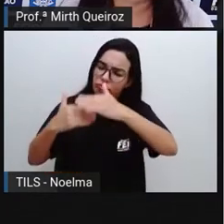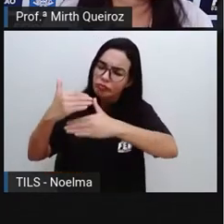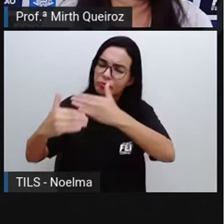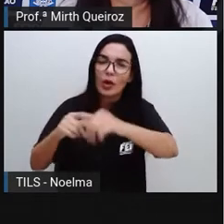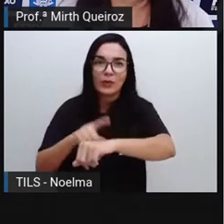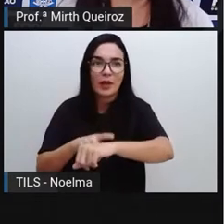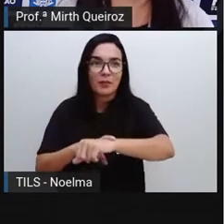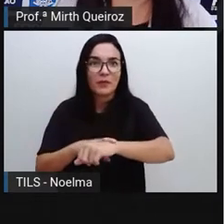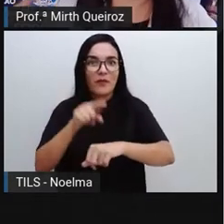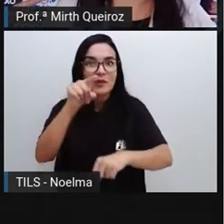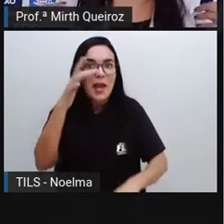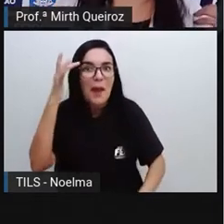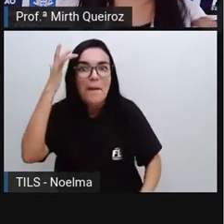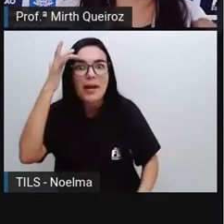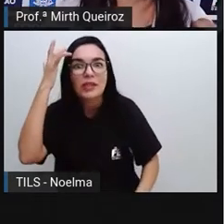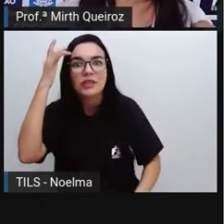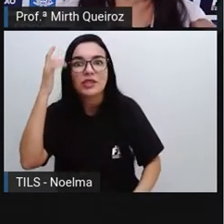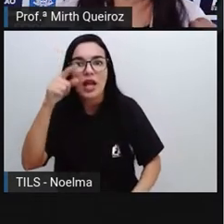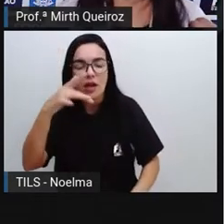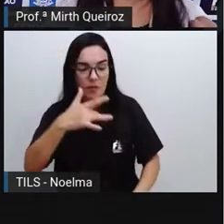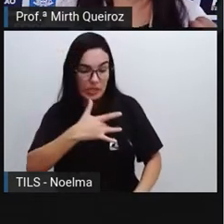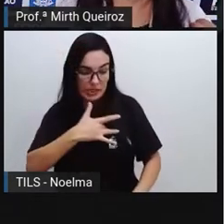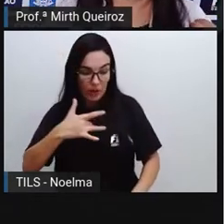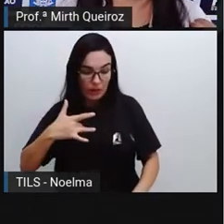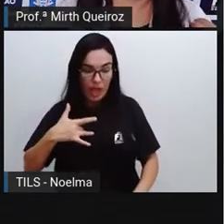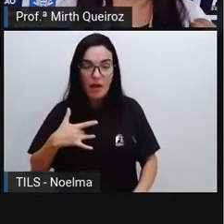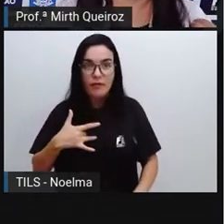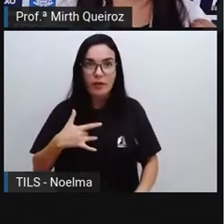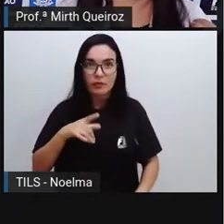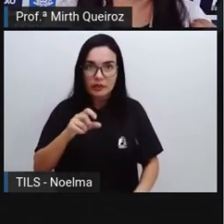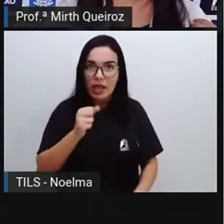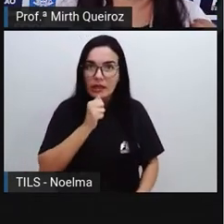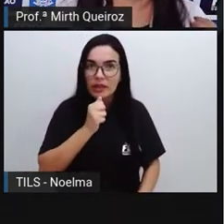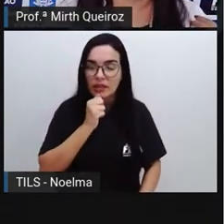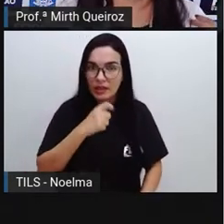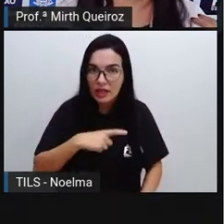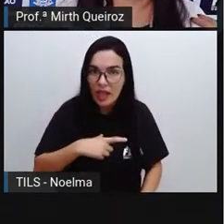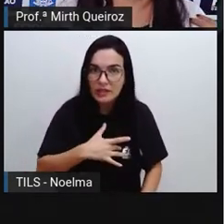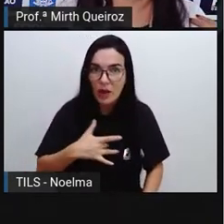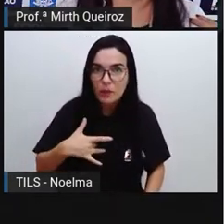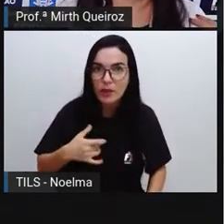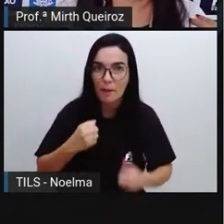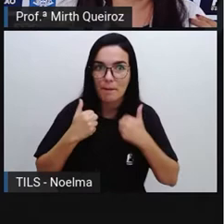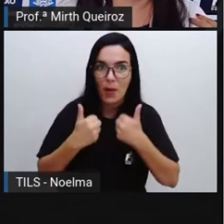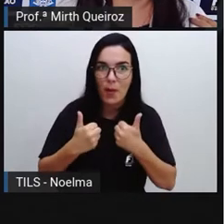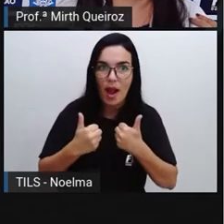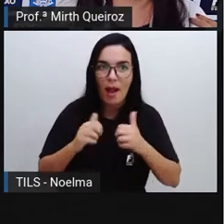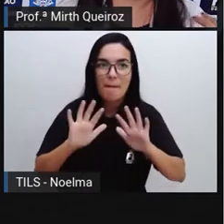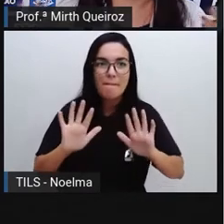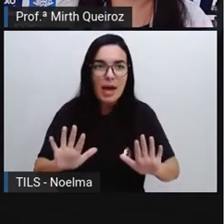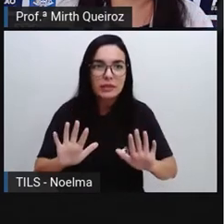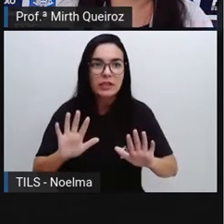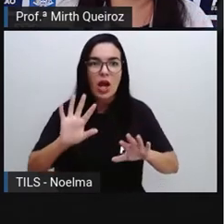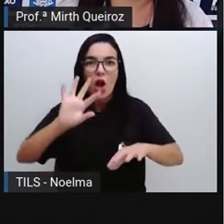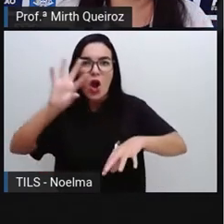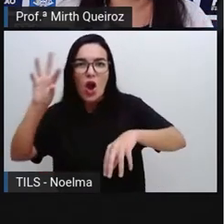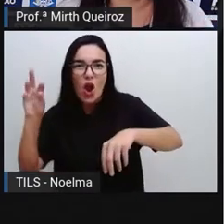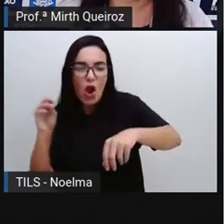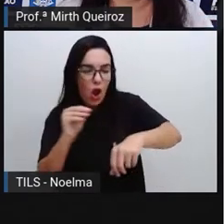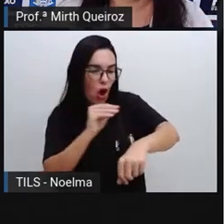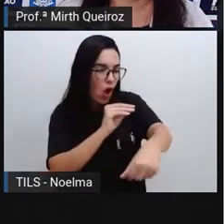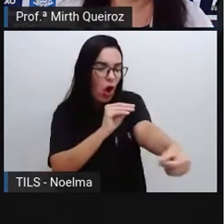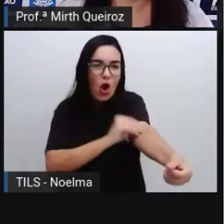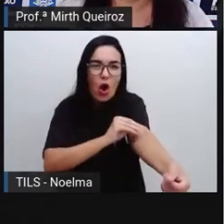Imagine aí, você é uma pessoa saudável e de repente se coloca ali, inocula em você, pus de uma